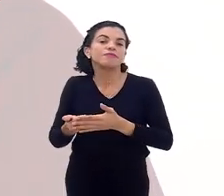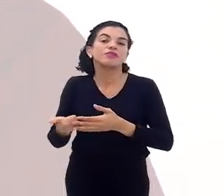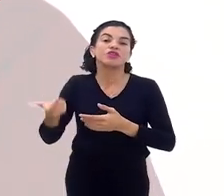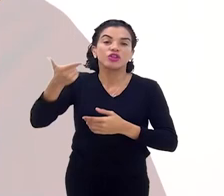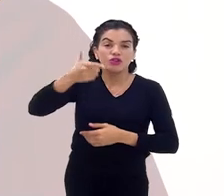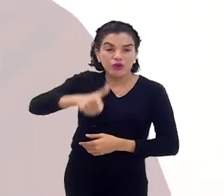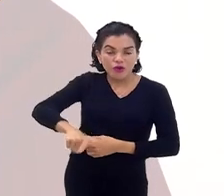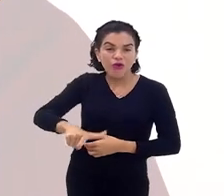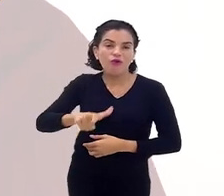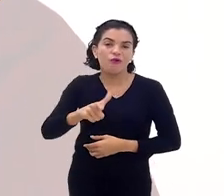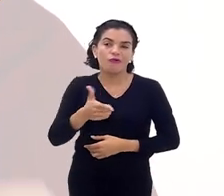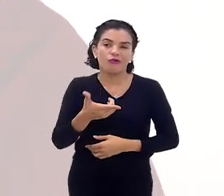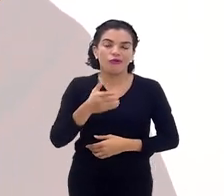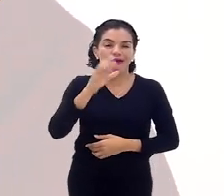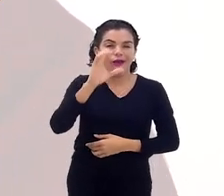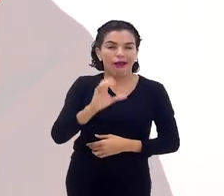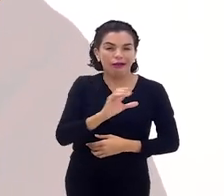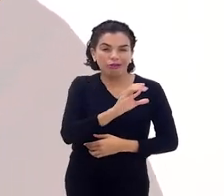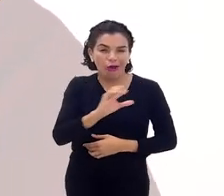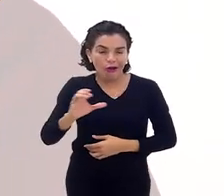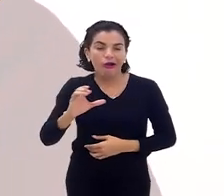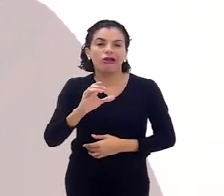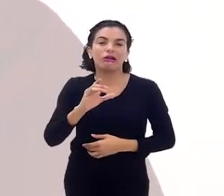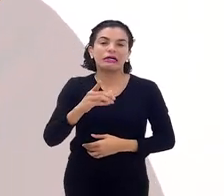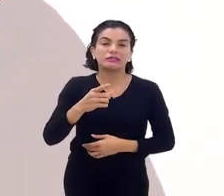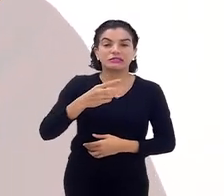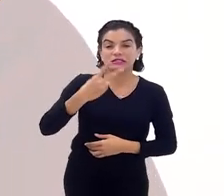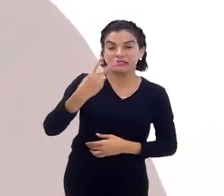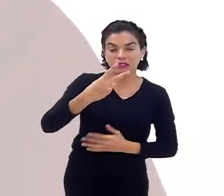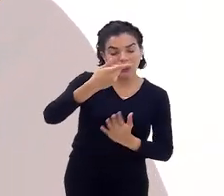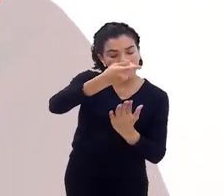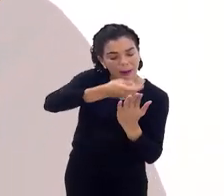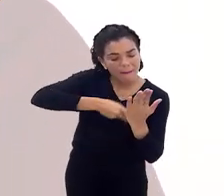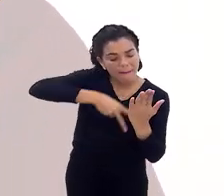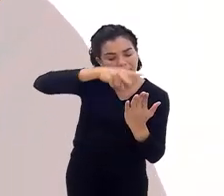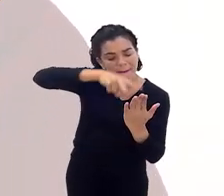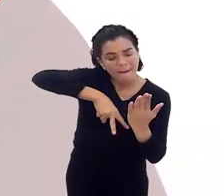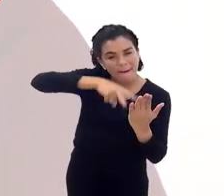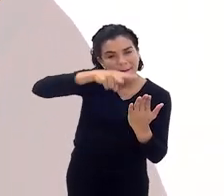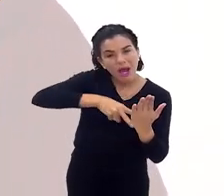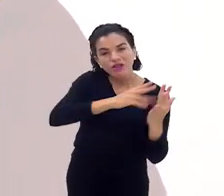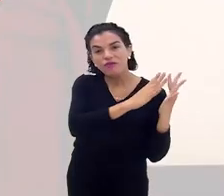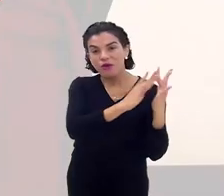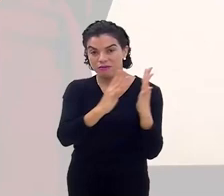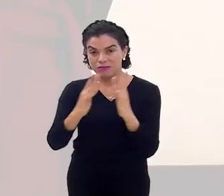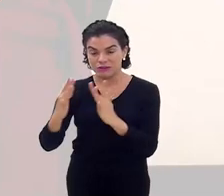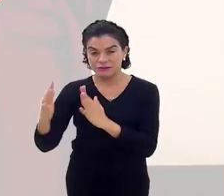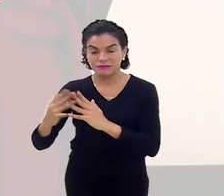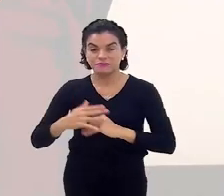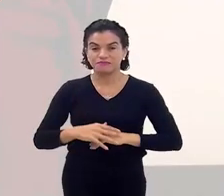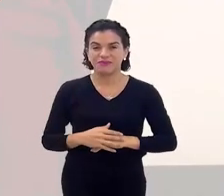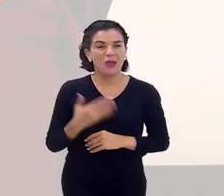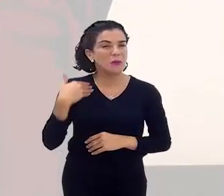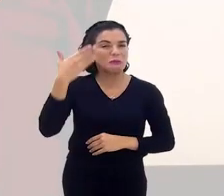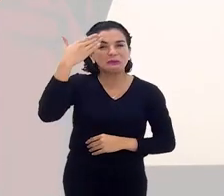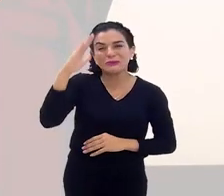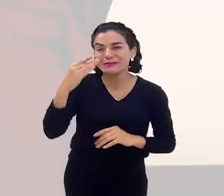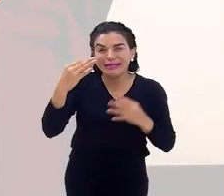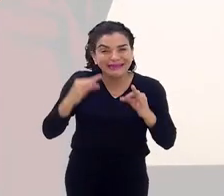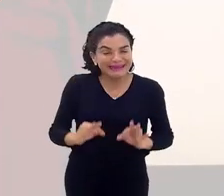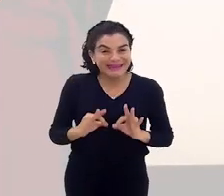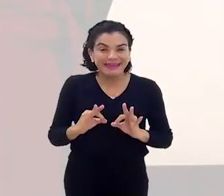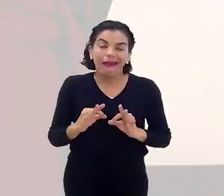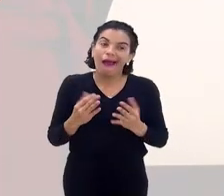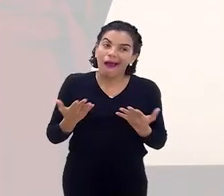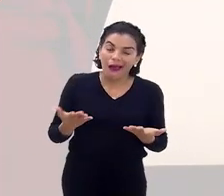Curitiba de ler a primeira leitura, a segunda leitura. Então, foi esse processo. E aí, não sei, assim, realmente...